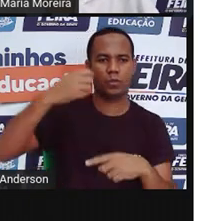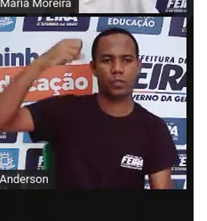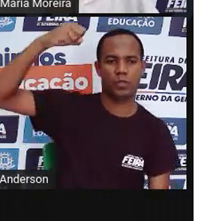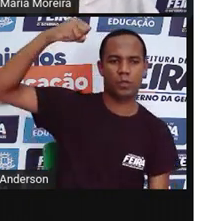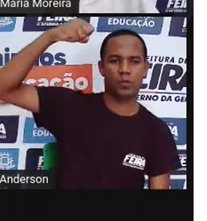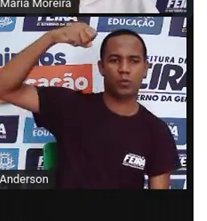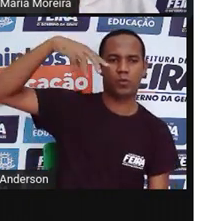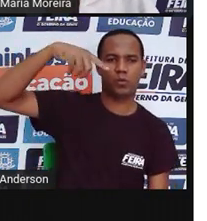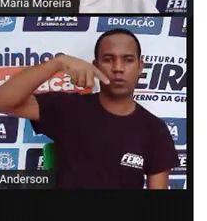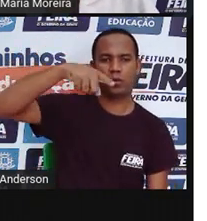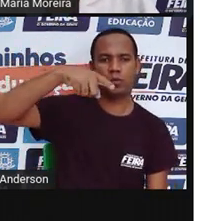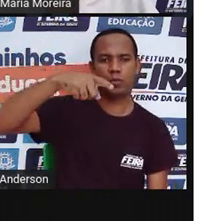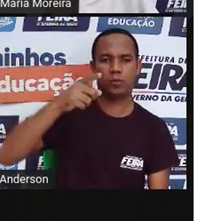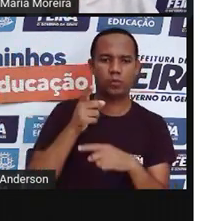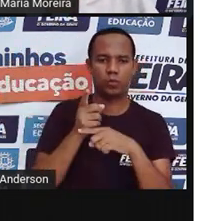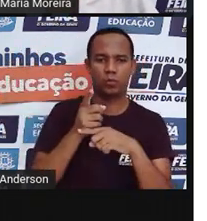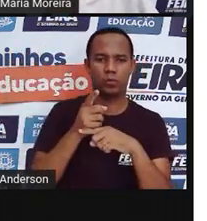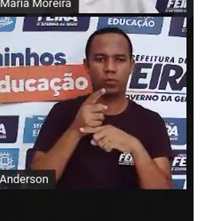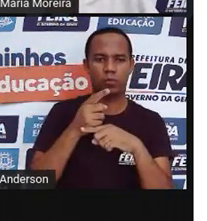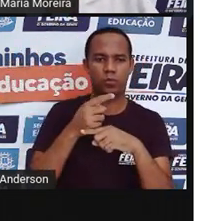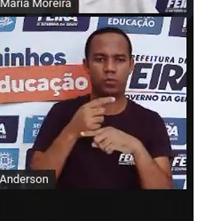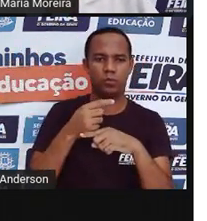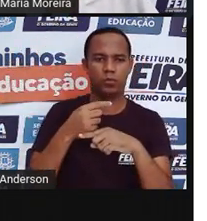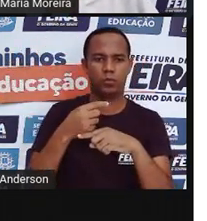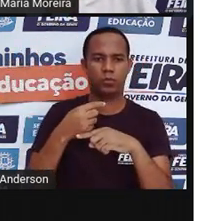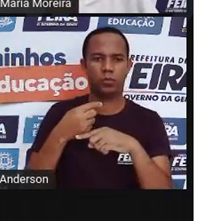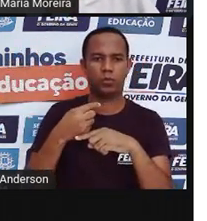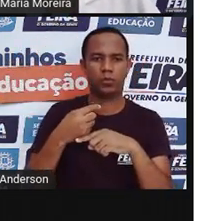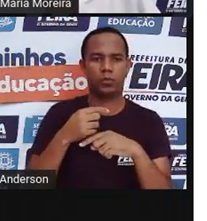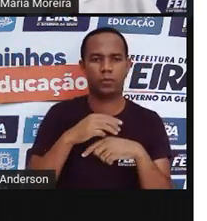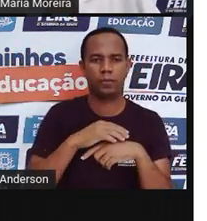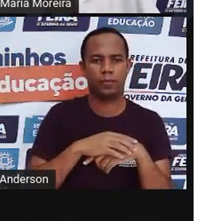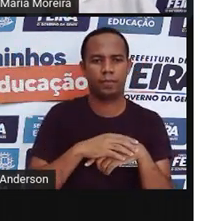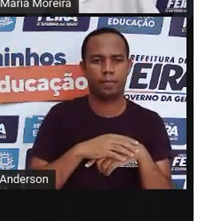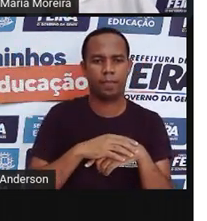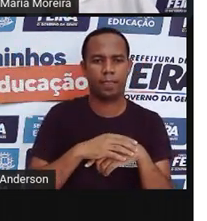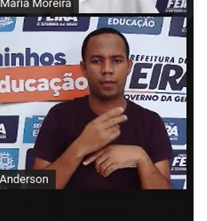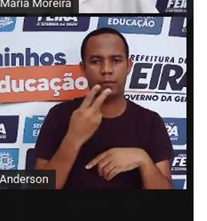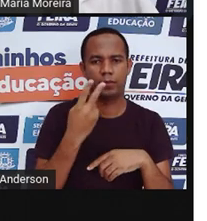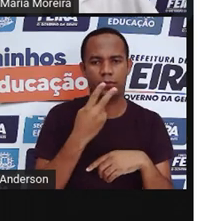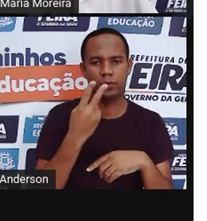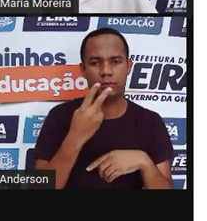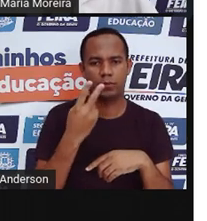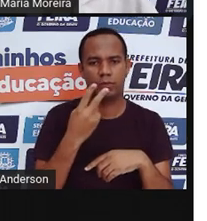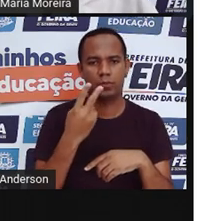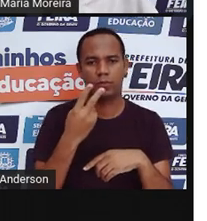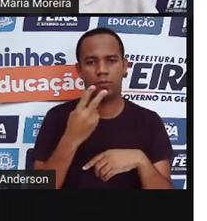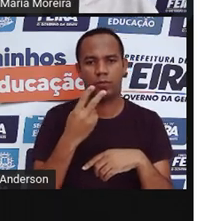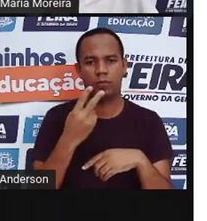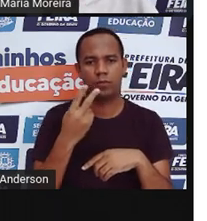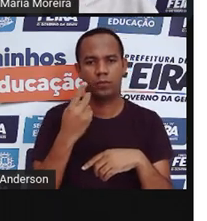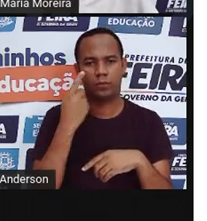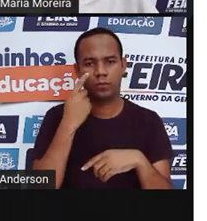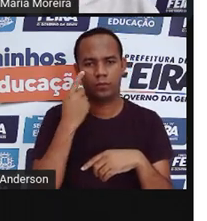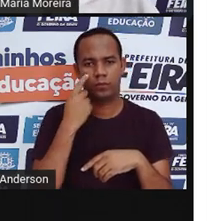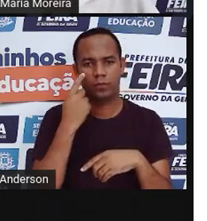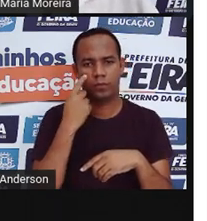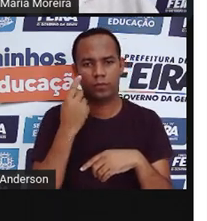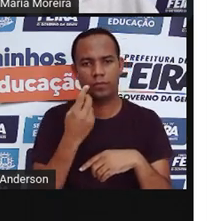que aí a medida que vai fazendo a sombra, que ele vai marcando as horas. O segundo aqui é um relógio digital,